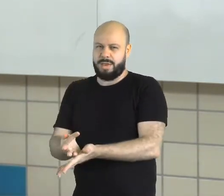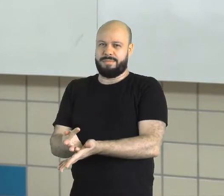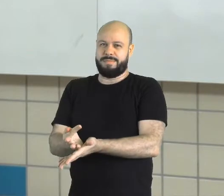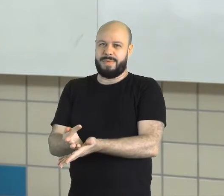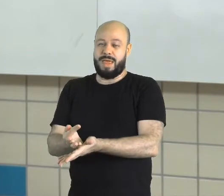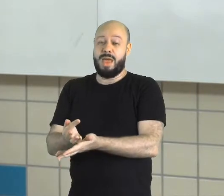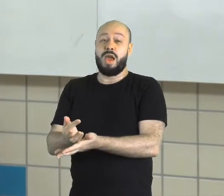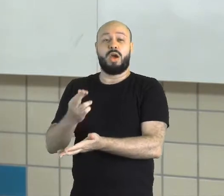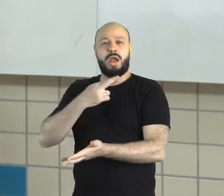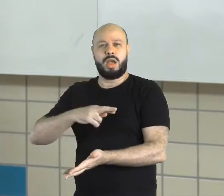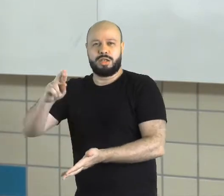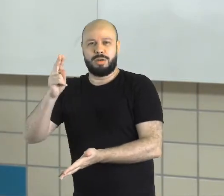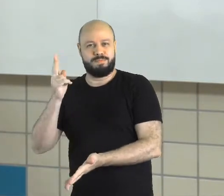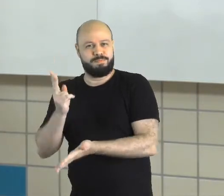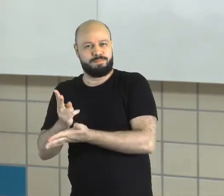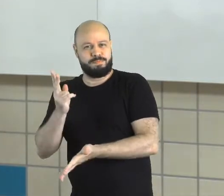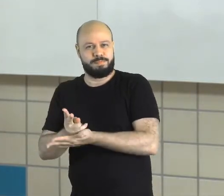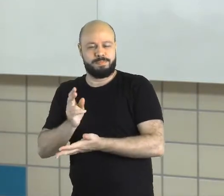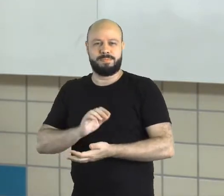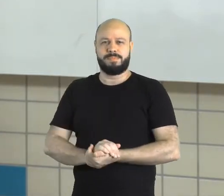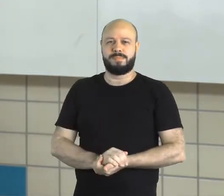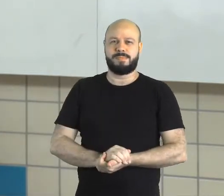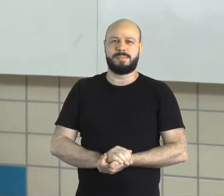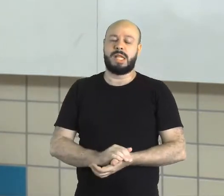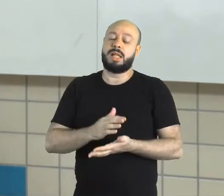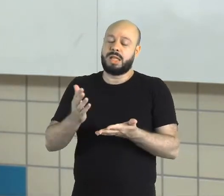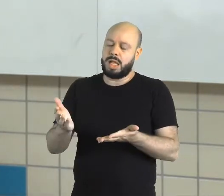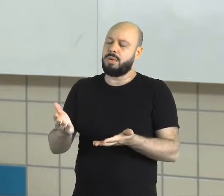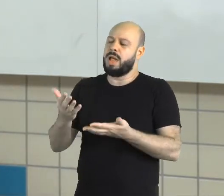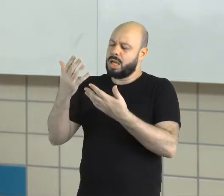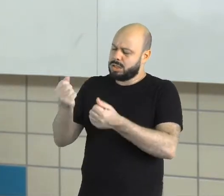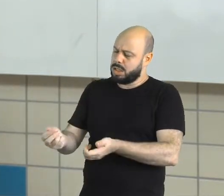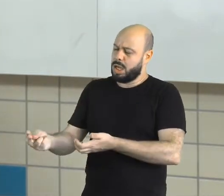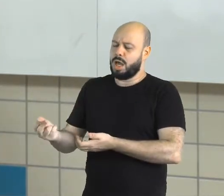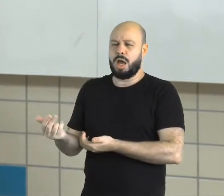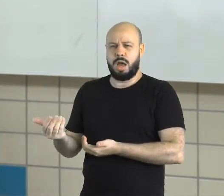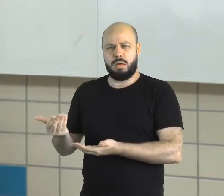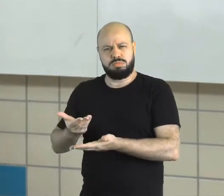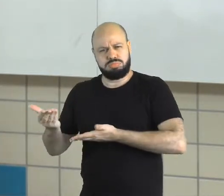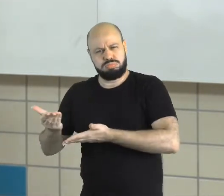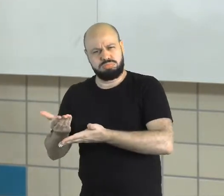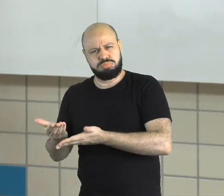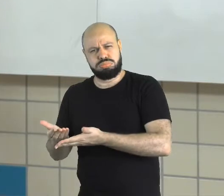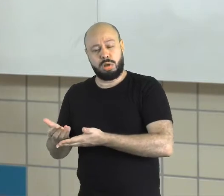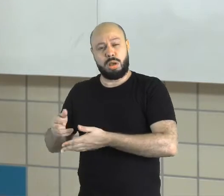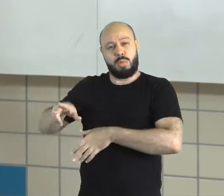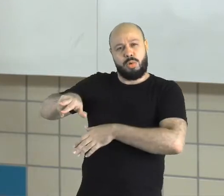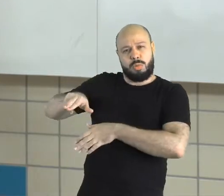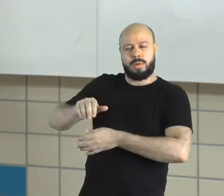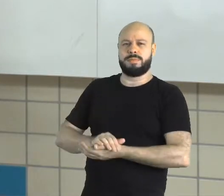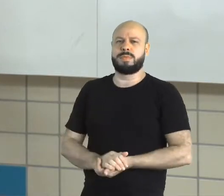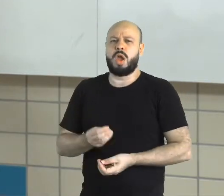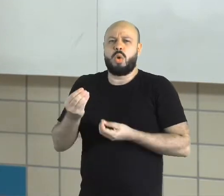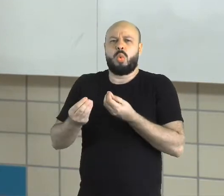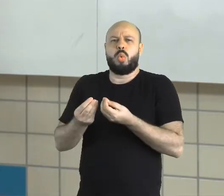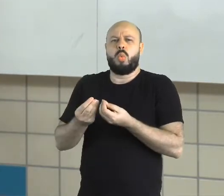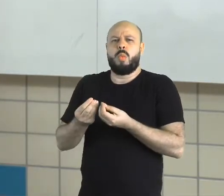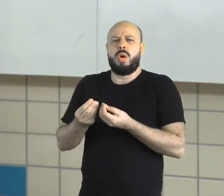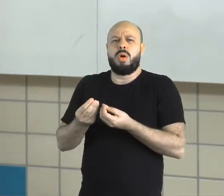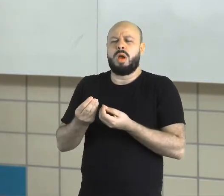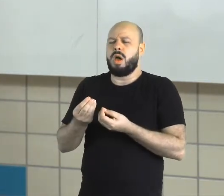mesma religião. Então, de certa forma, ele é considerado como irmão. Então, como que eu vou catequizar? Como que eu vou